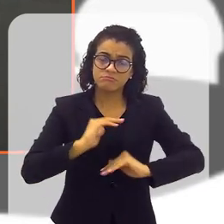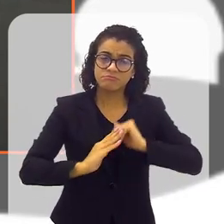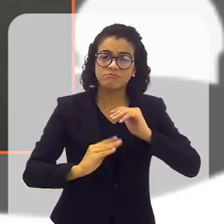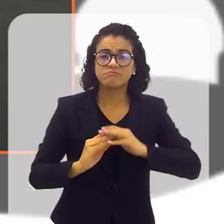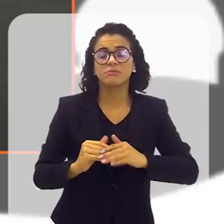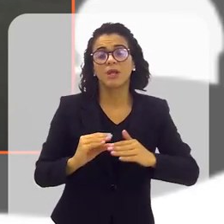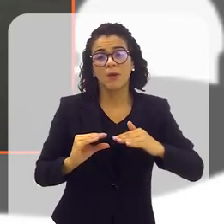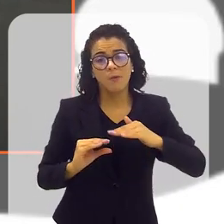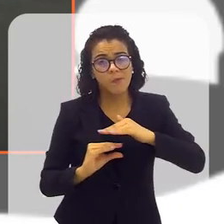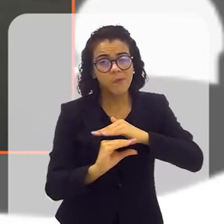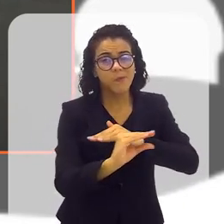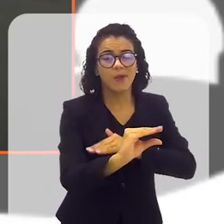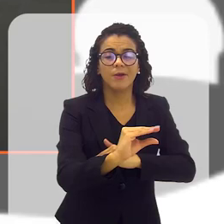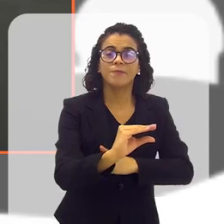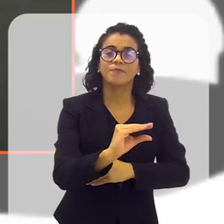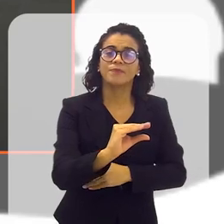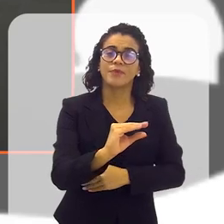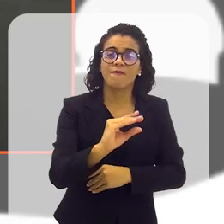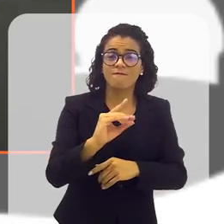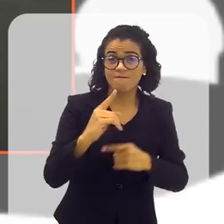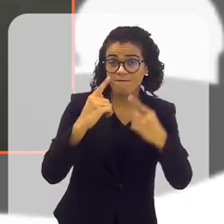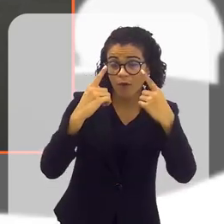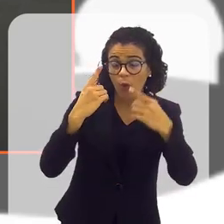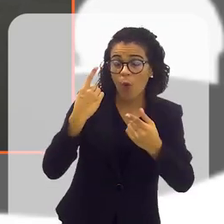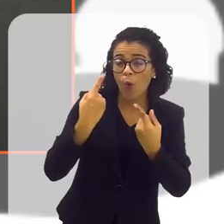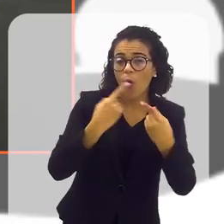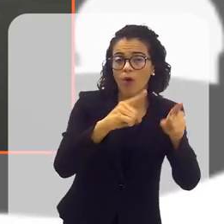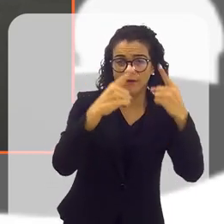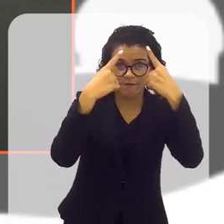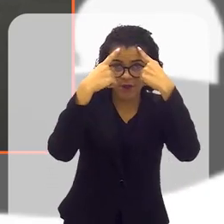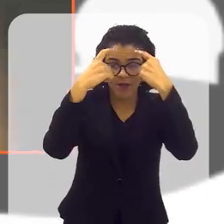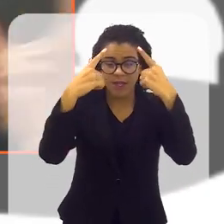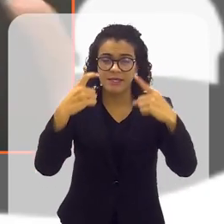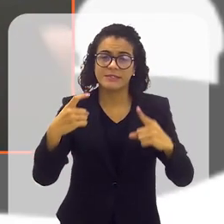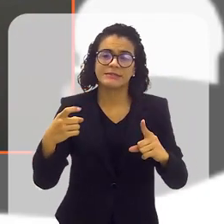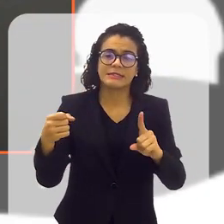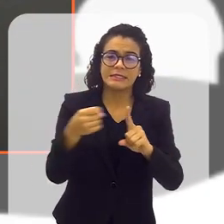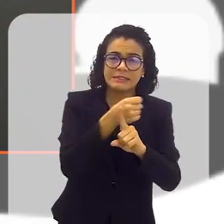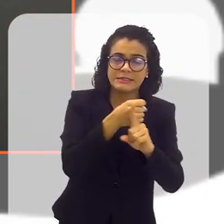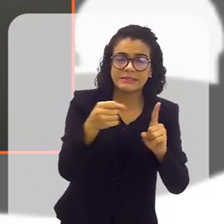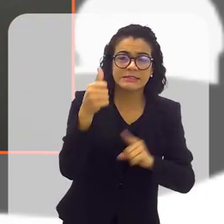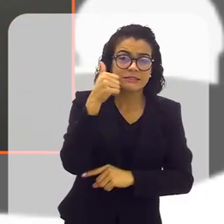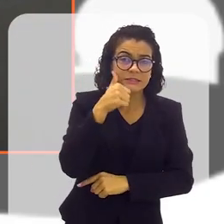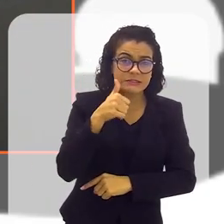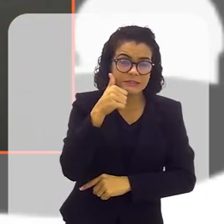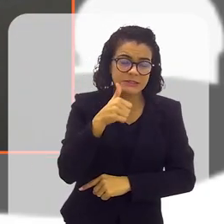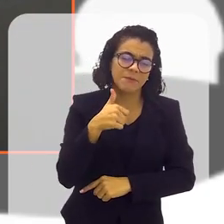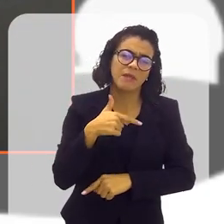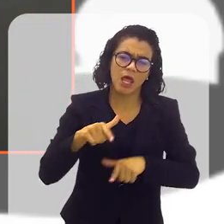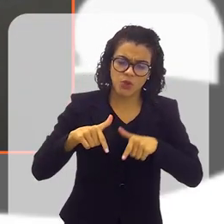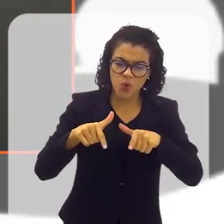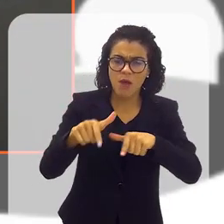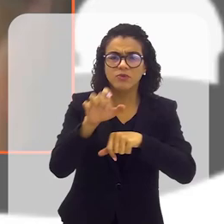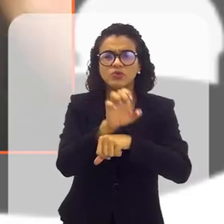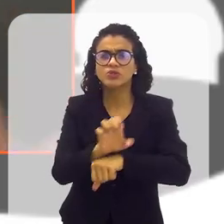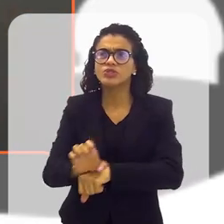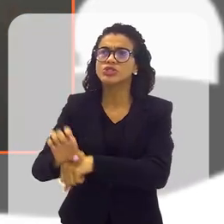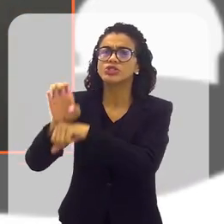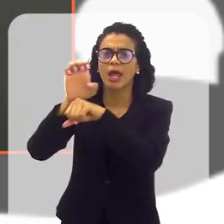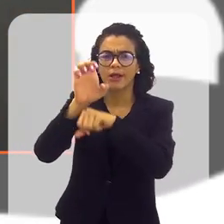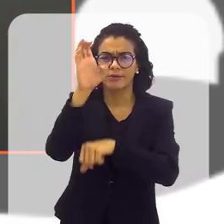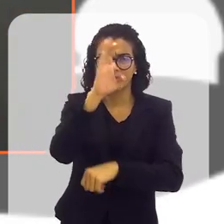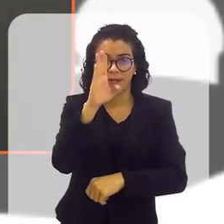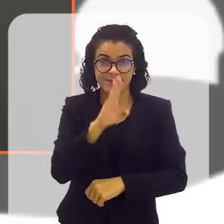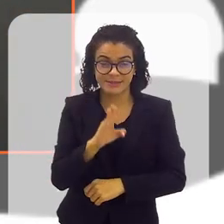o Fim da Violência contra Mulheres e Meninas no Brasil, nós atuamos em muitos Estados, estamos praticamente